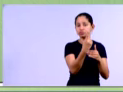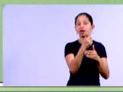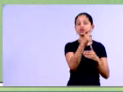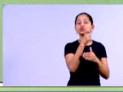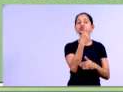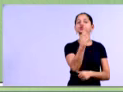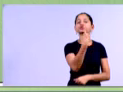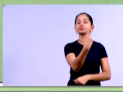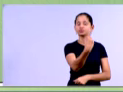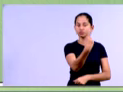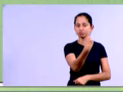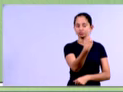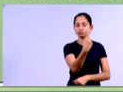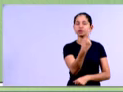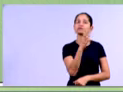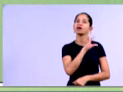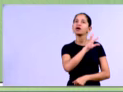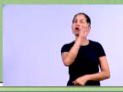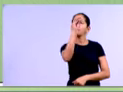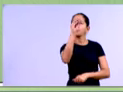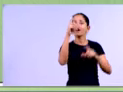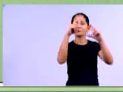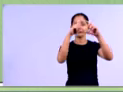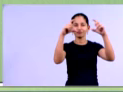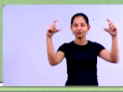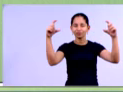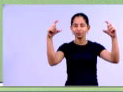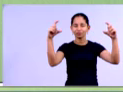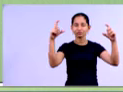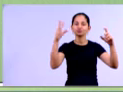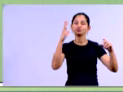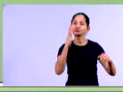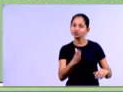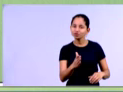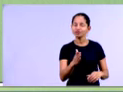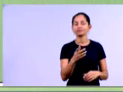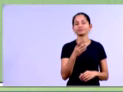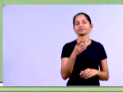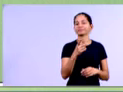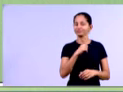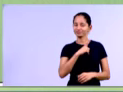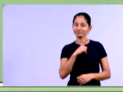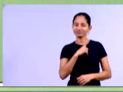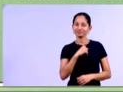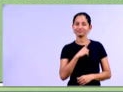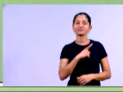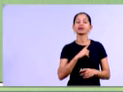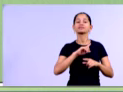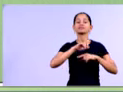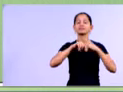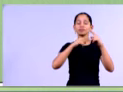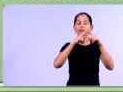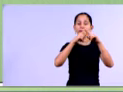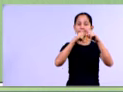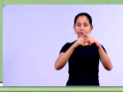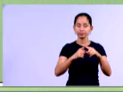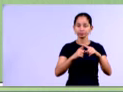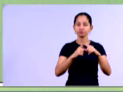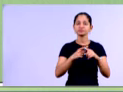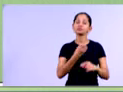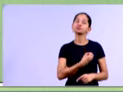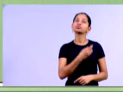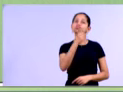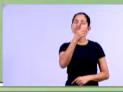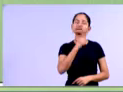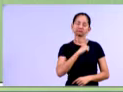x1. E esse x1 você vai colocar aqui, né, nessa equação aqui, o valor de x1. E multiplicar por 0,05, ok?